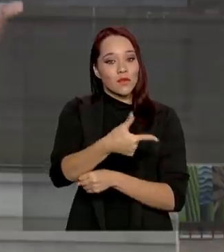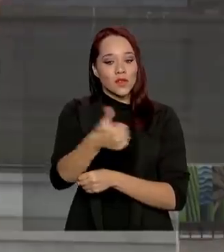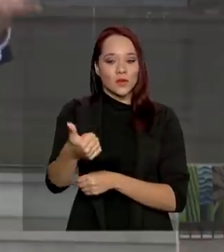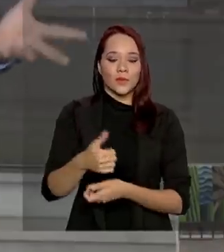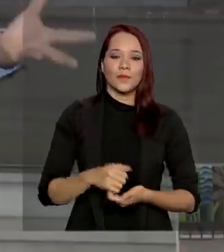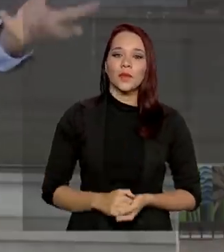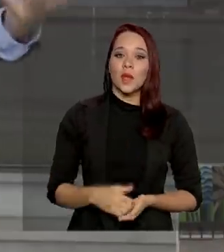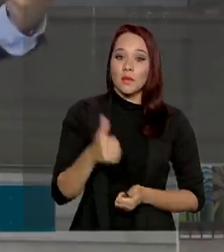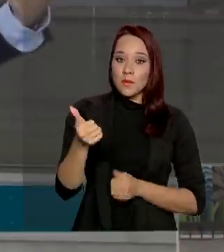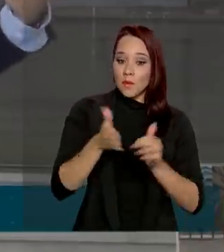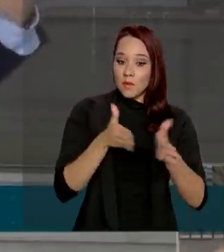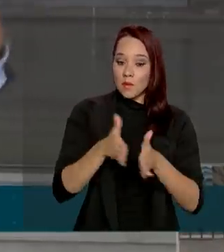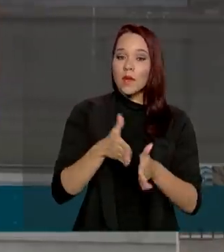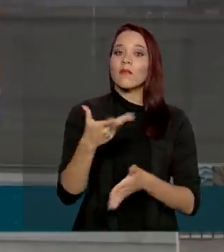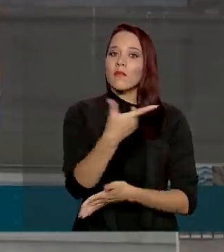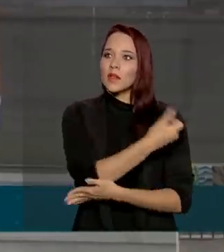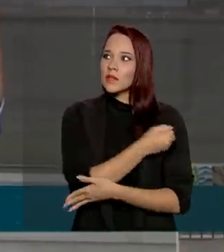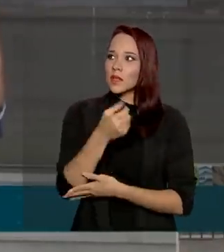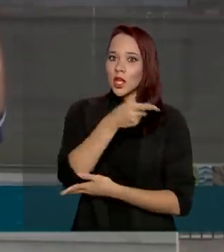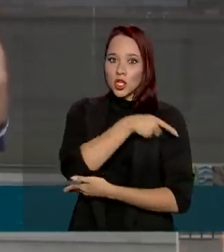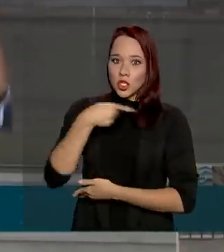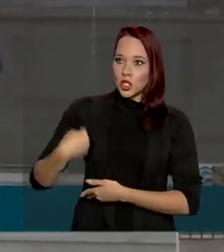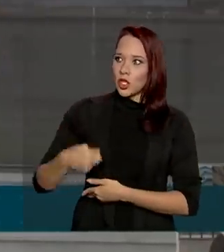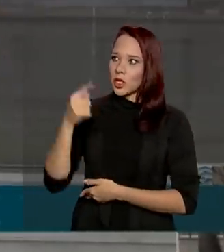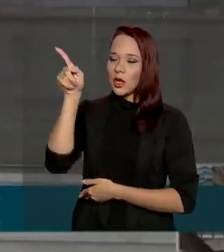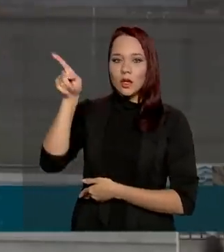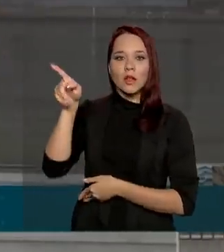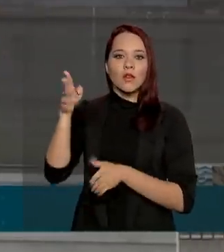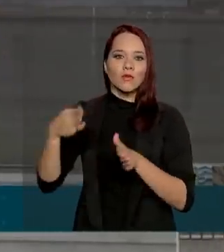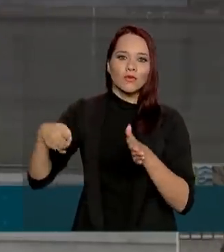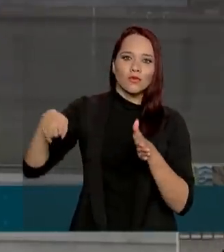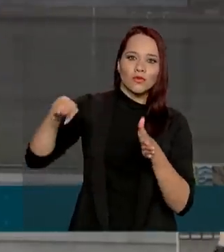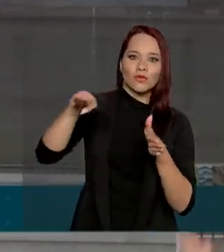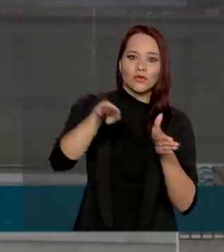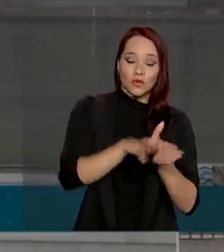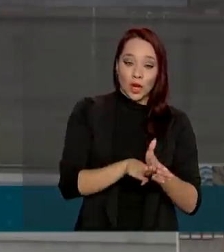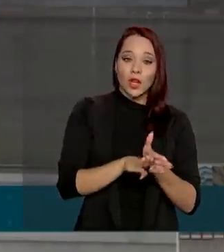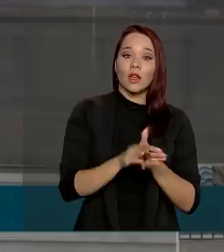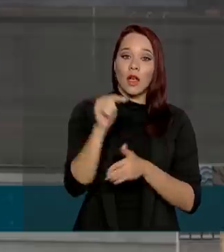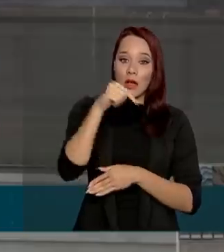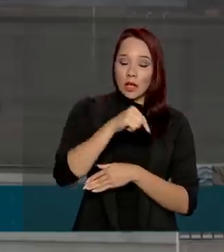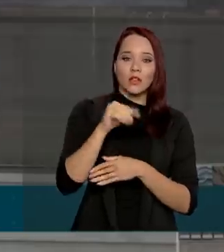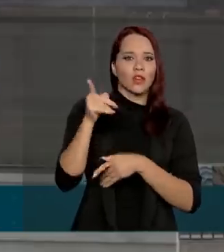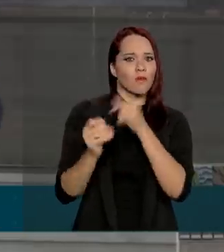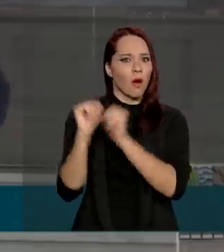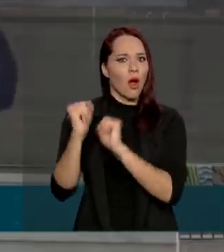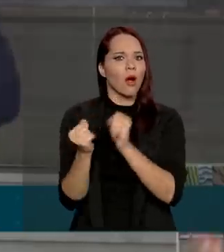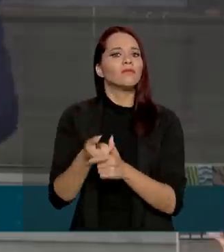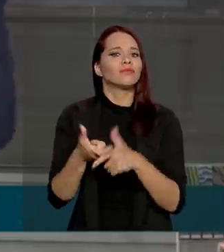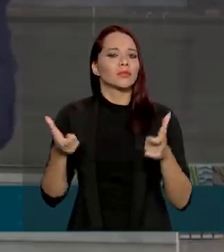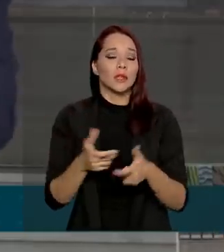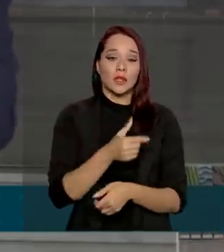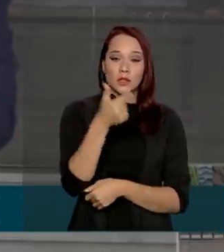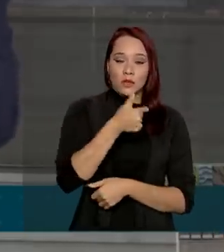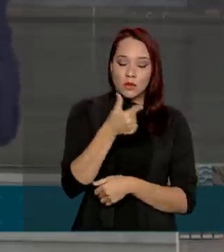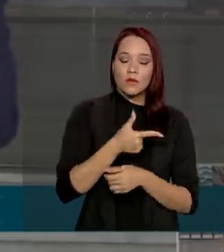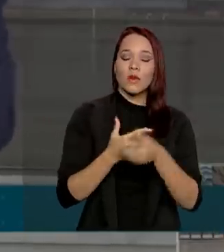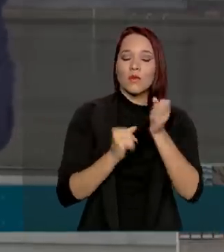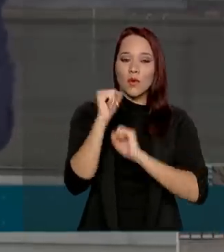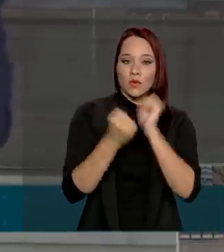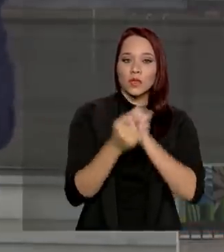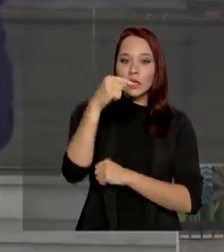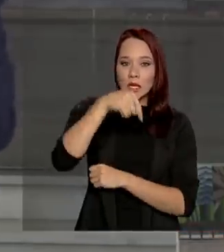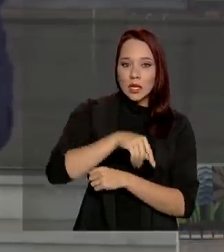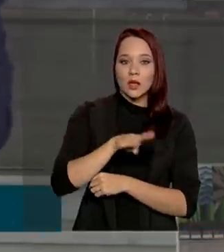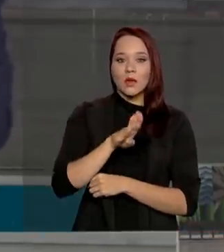primeiro momento, vacina poderá vir da China, que já tem a produção em grande escala, e no segundo momento será produzida no